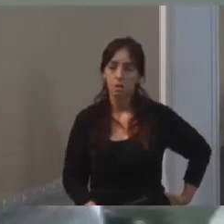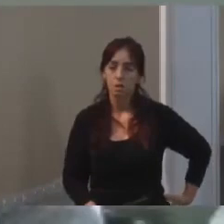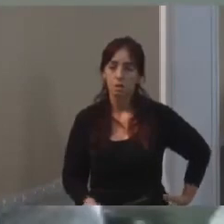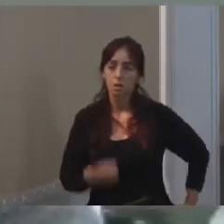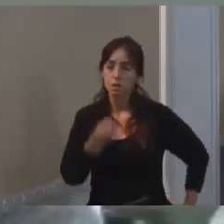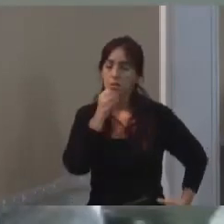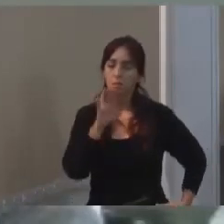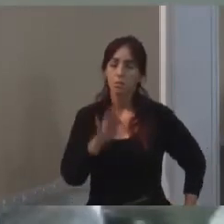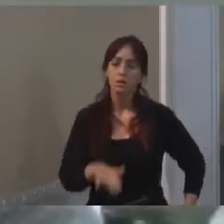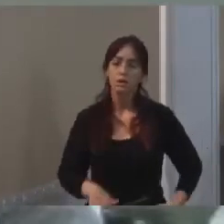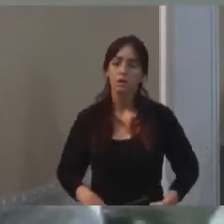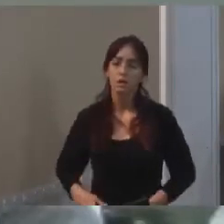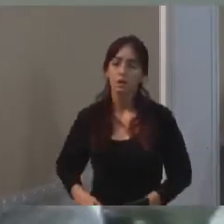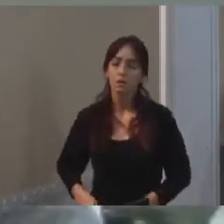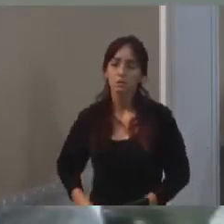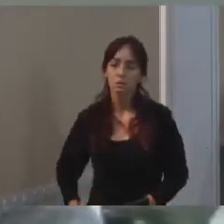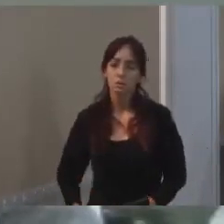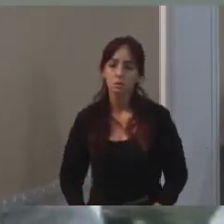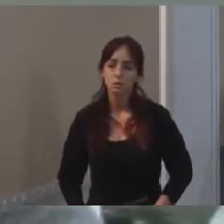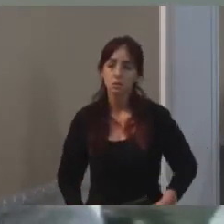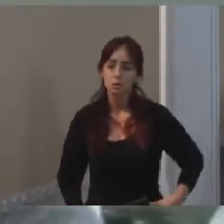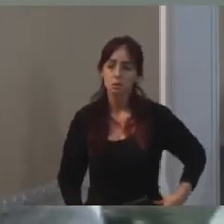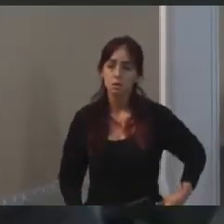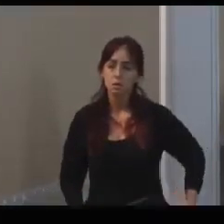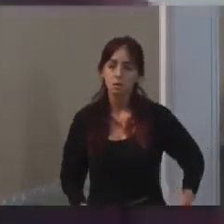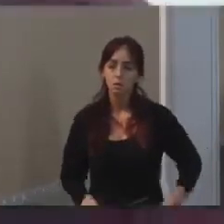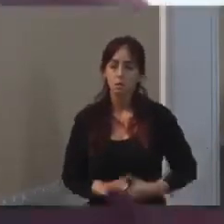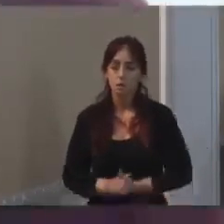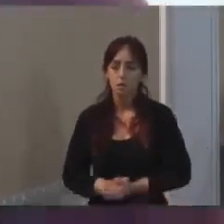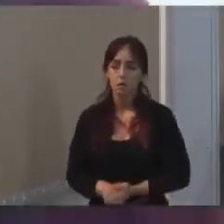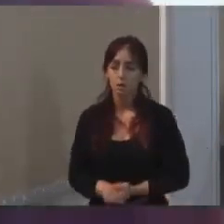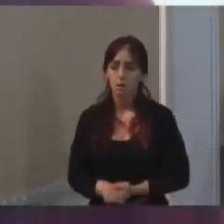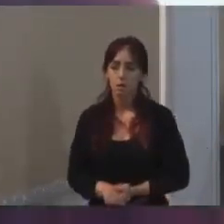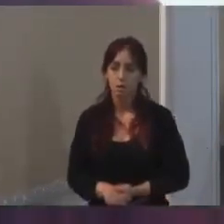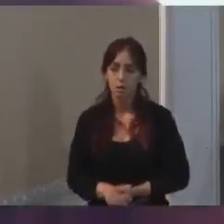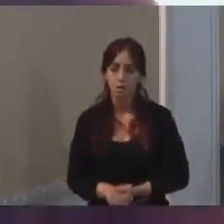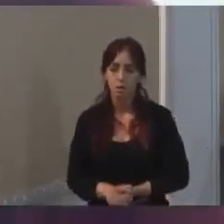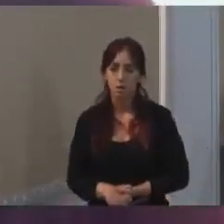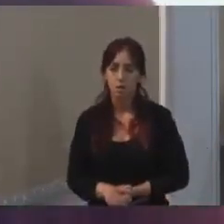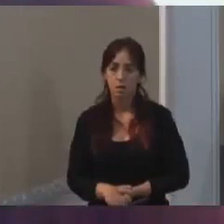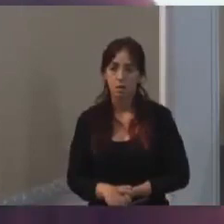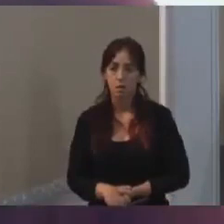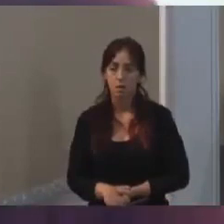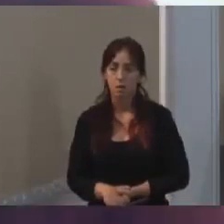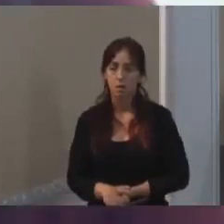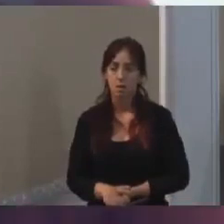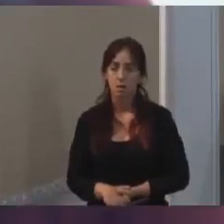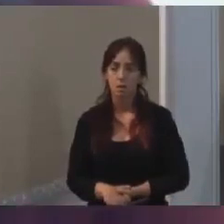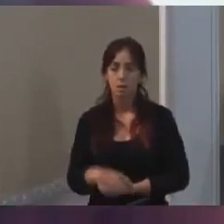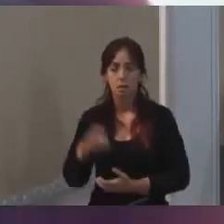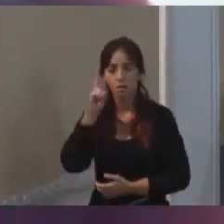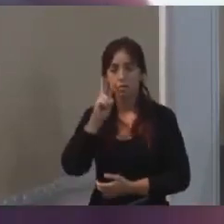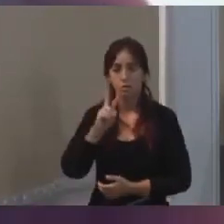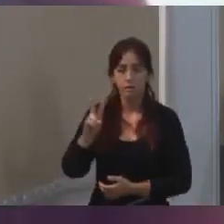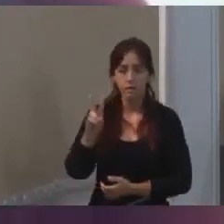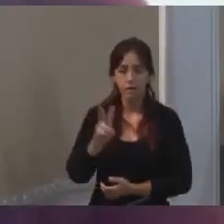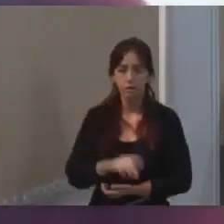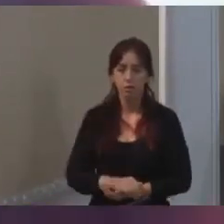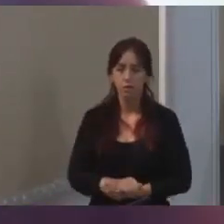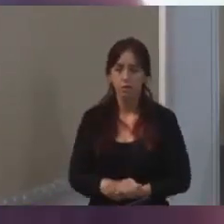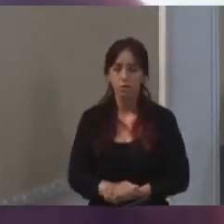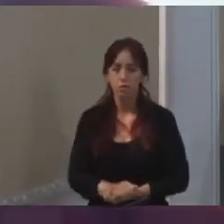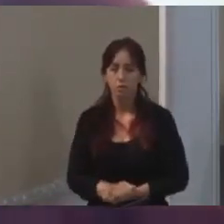Boa tarde, senhora Cristina. Tudo bem? É só um minuto, vereador. O som do senhor está muito baixo. Eu fiz